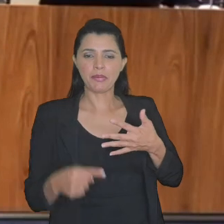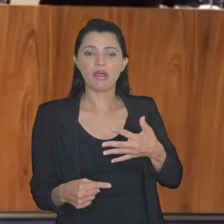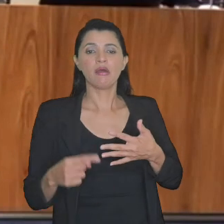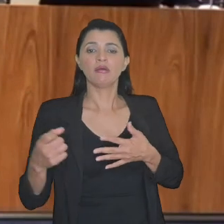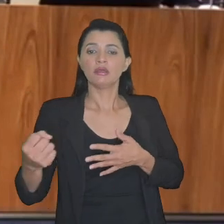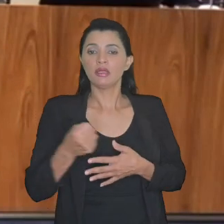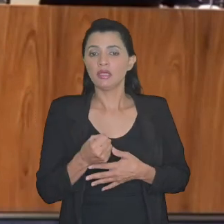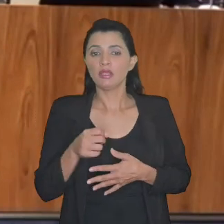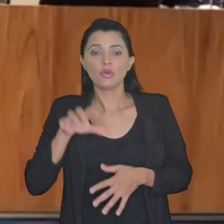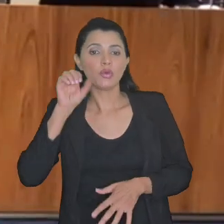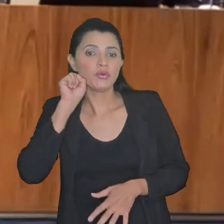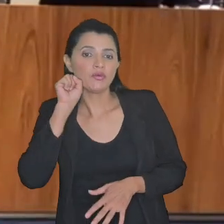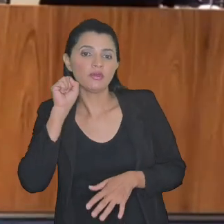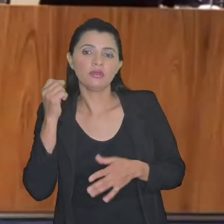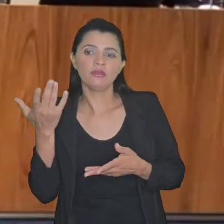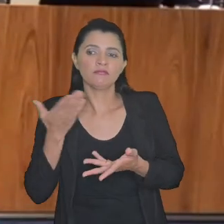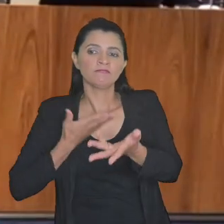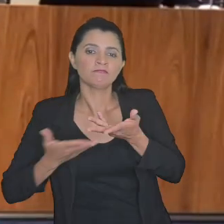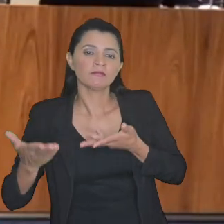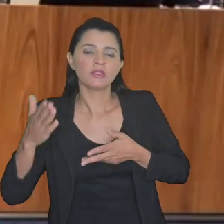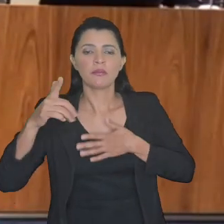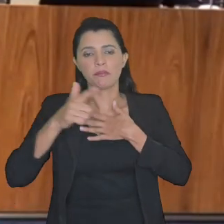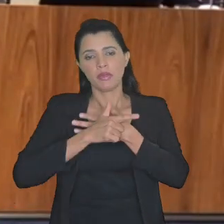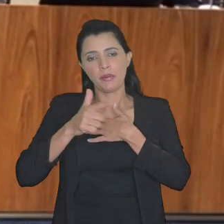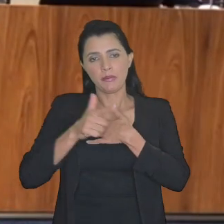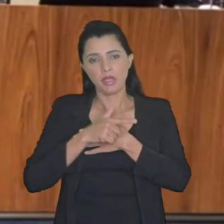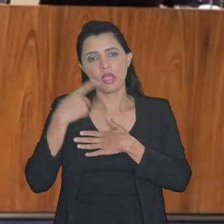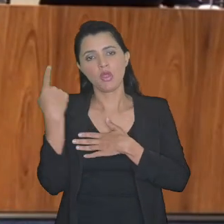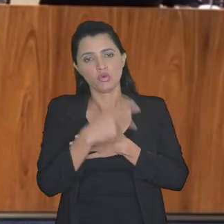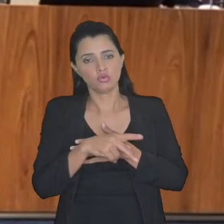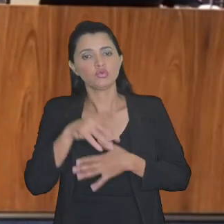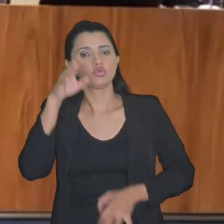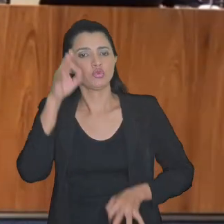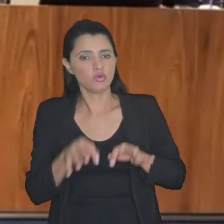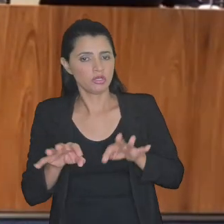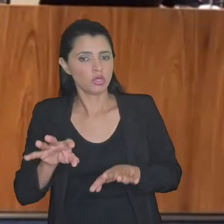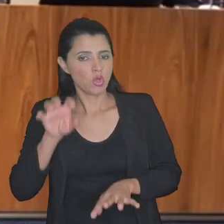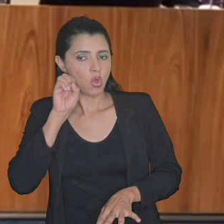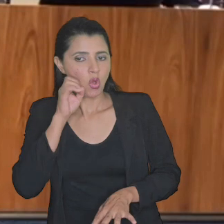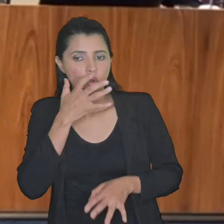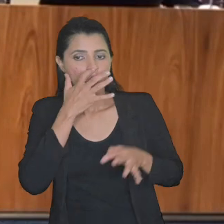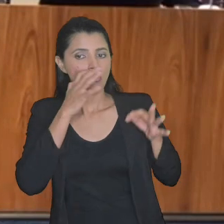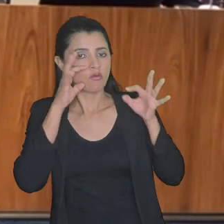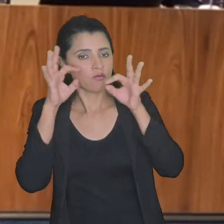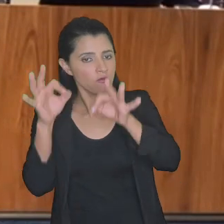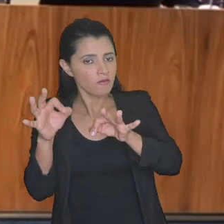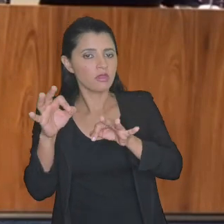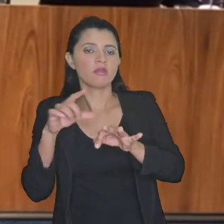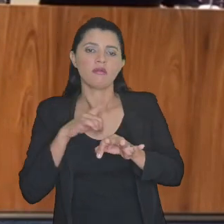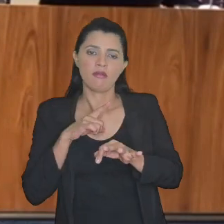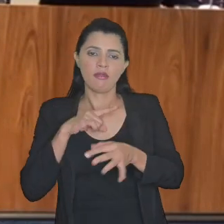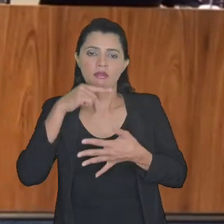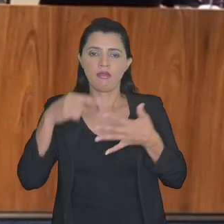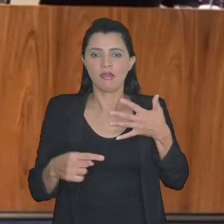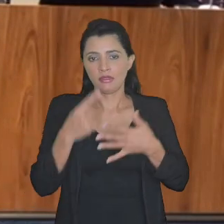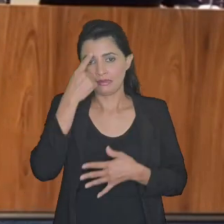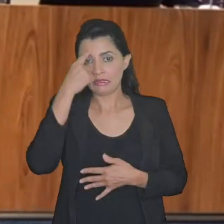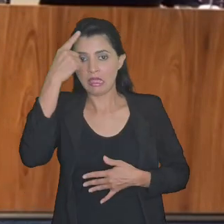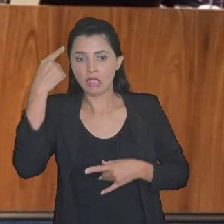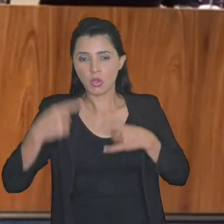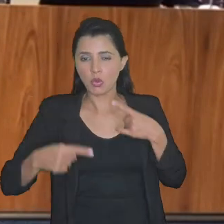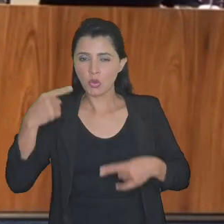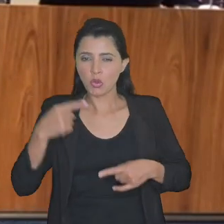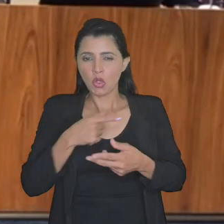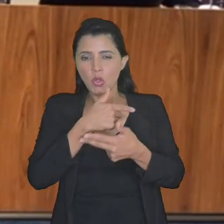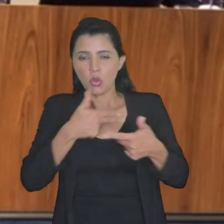trazer elementos e ouvir principalmente porque esse fundamentalmente é o papel do juiz ouvir então é trazer